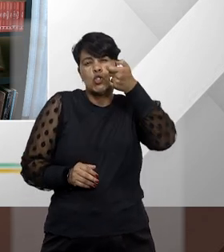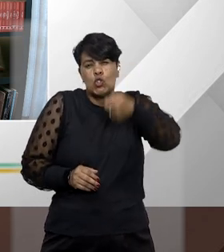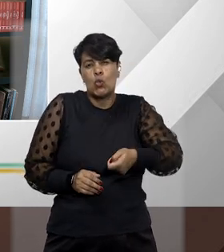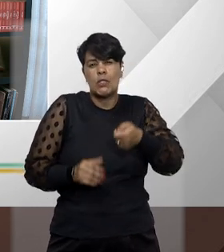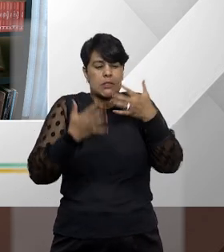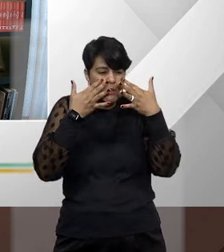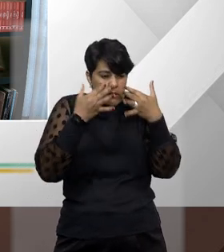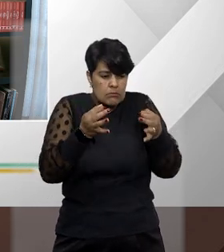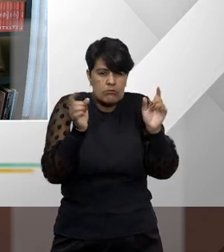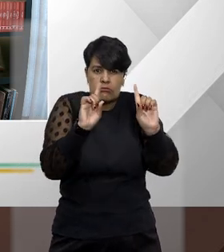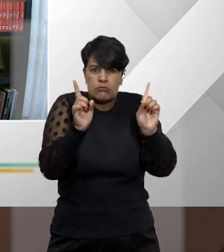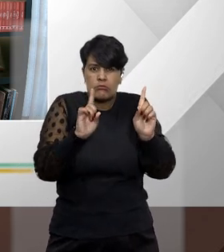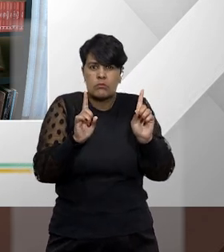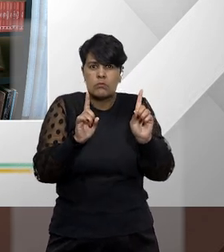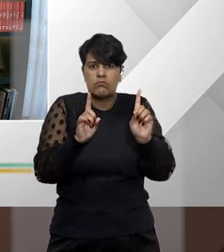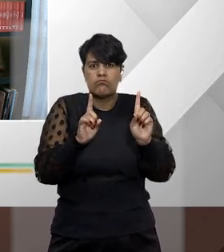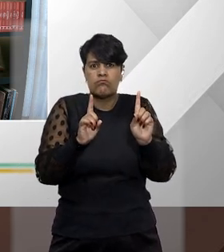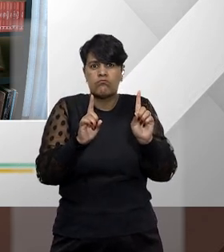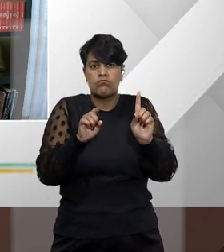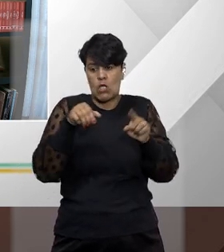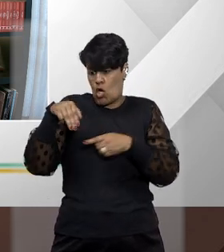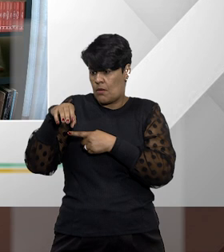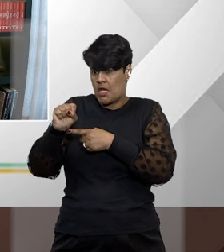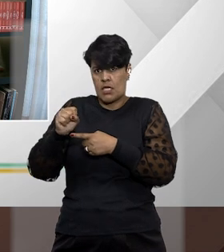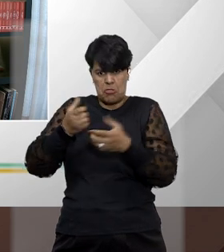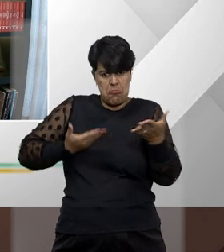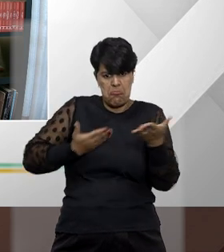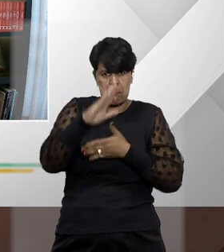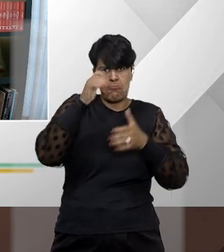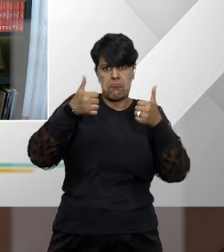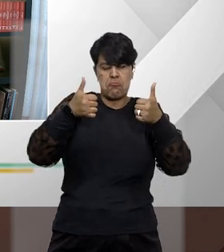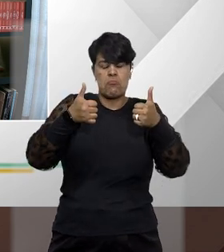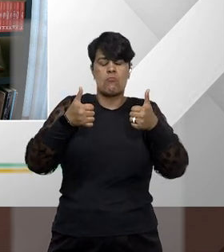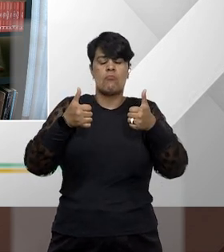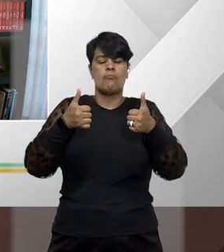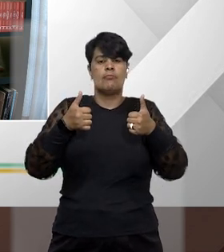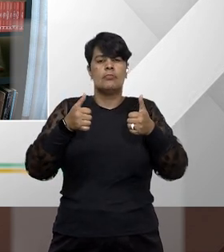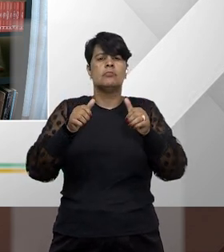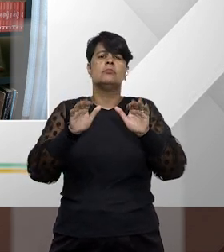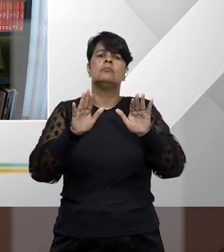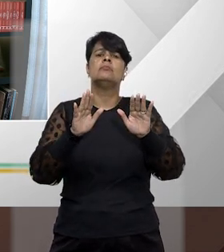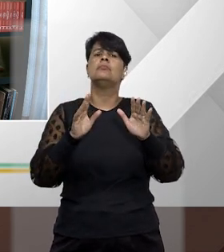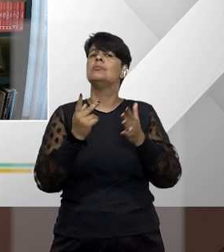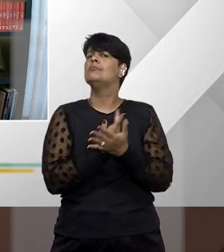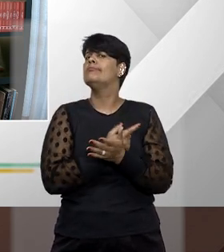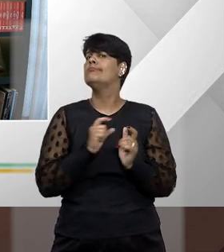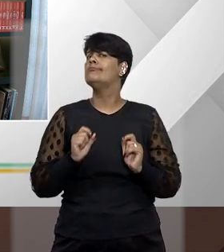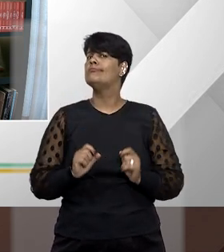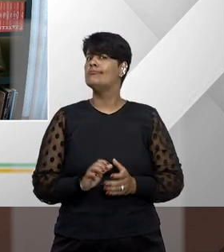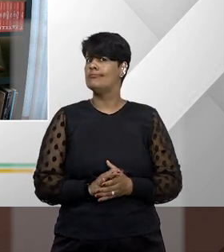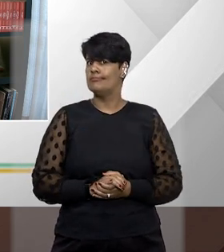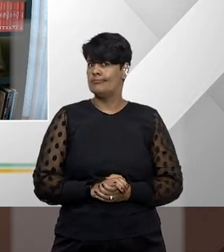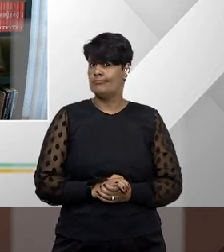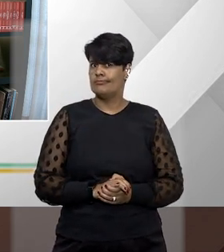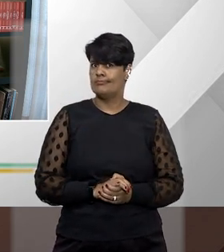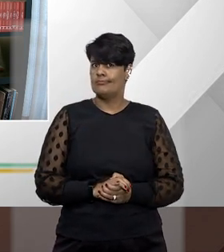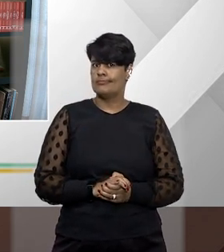essa incompetência e o mandato de segurança foi julgado foi analisado o que pode acontecer nesse caso?